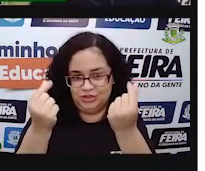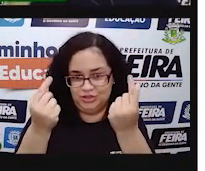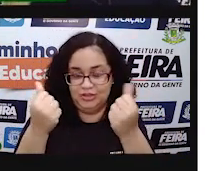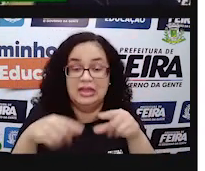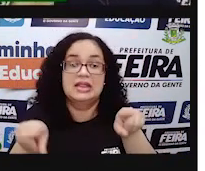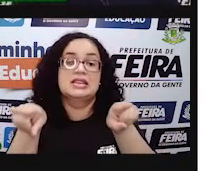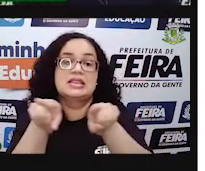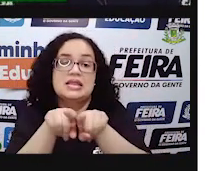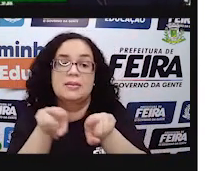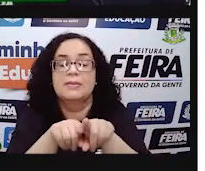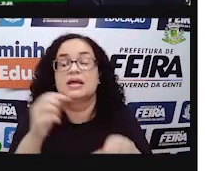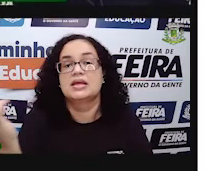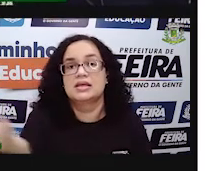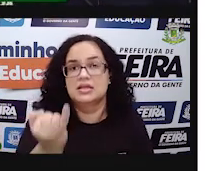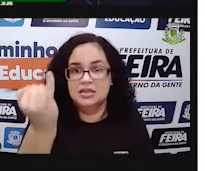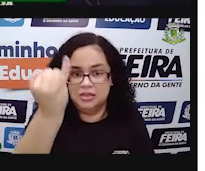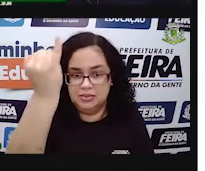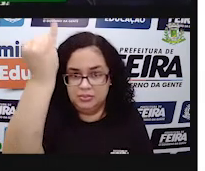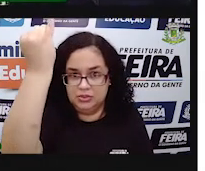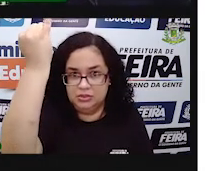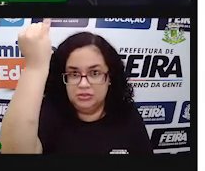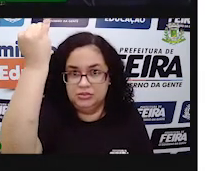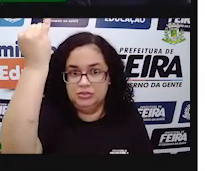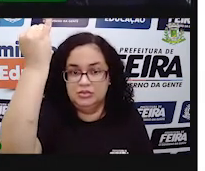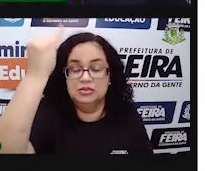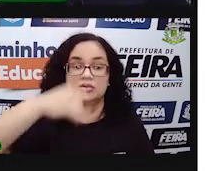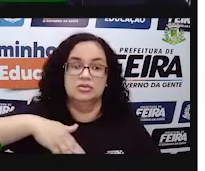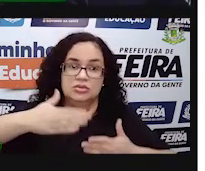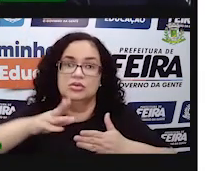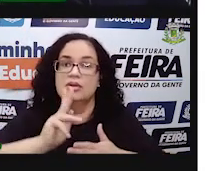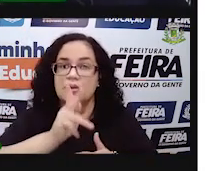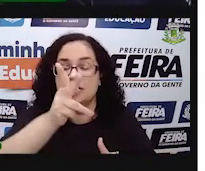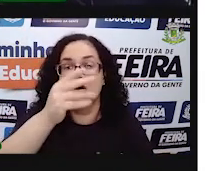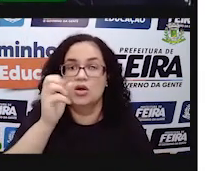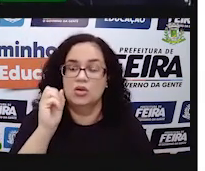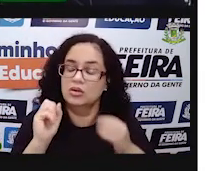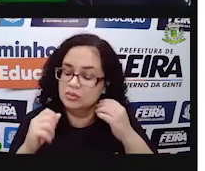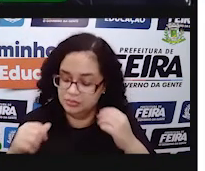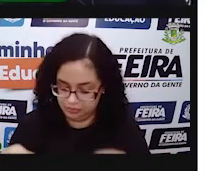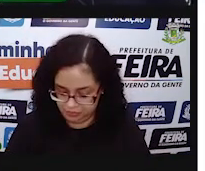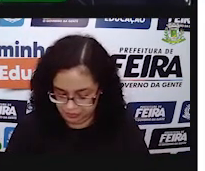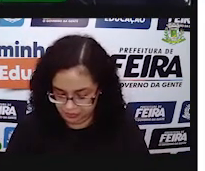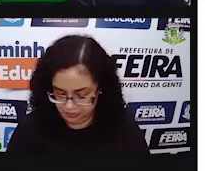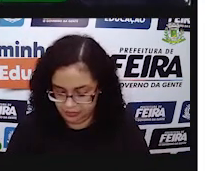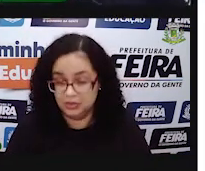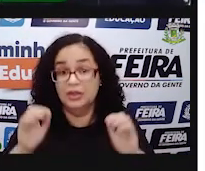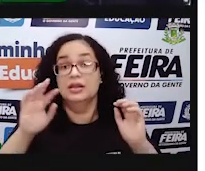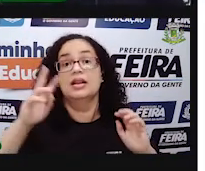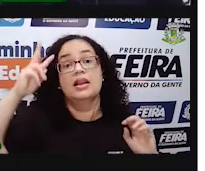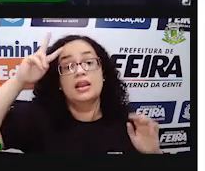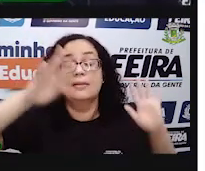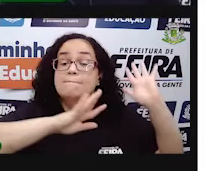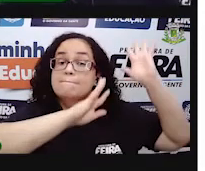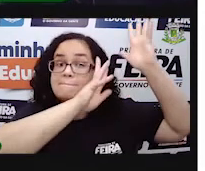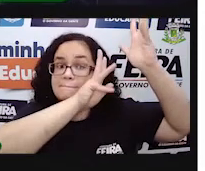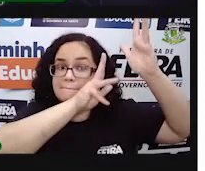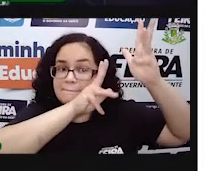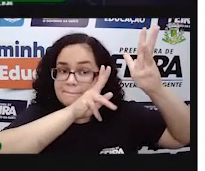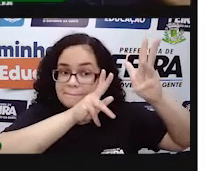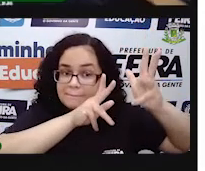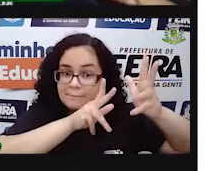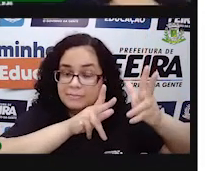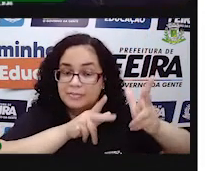para o nosso bolso. A parte financeira também é muito importante. Então, vamos avançar, certo?